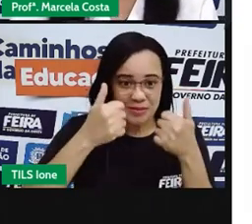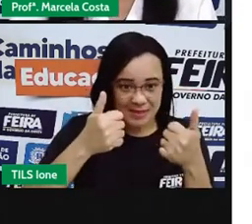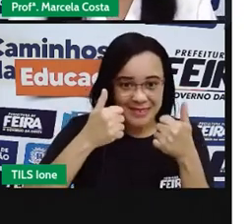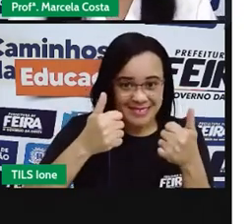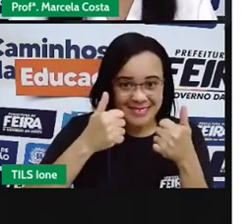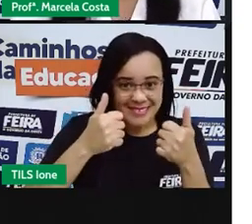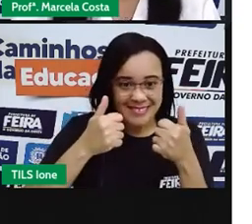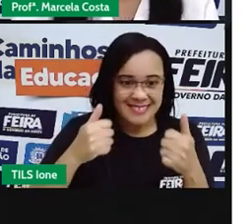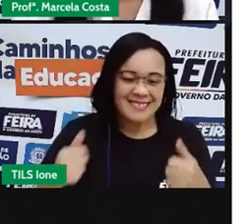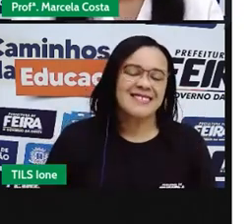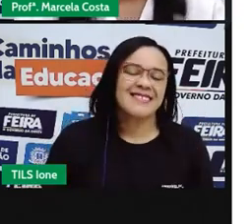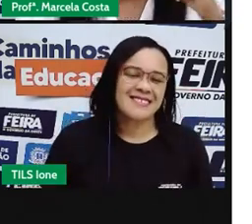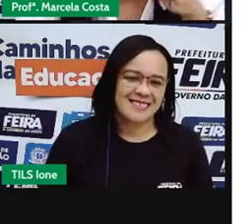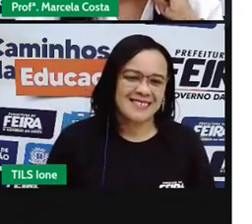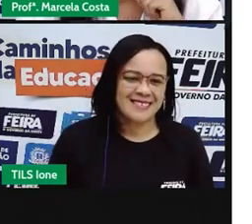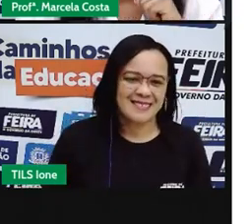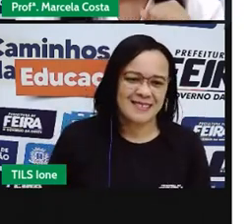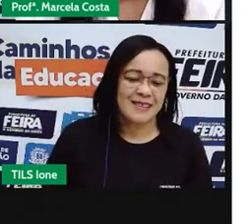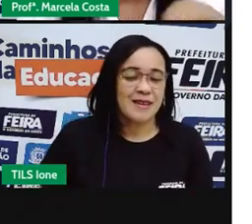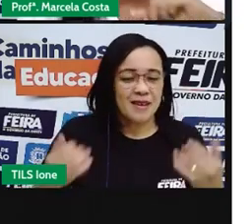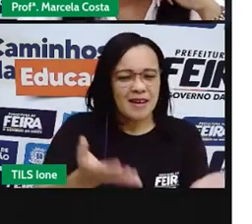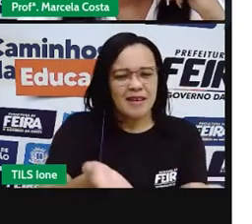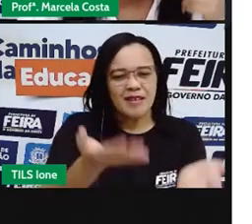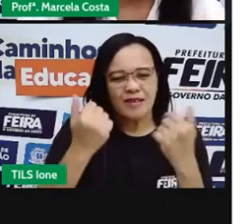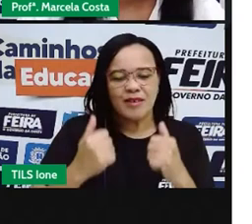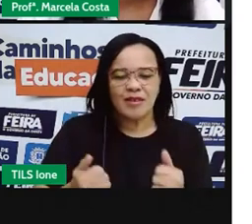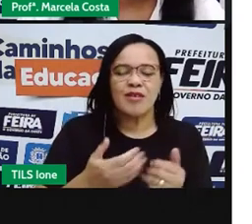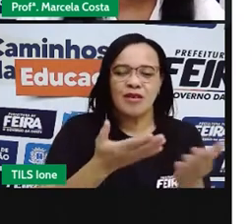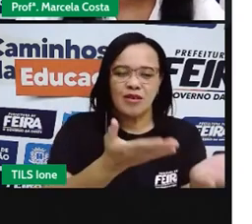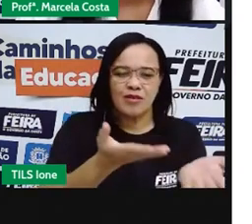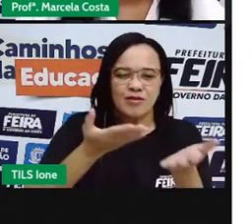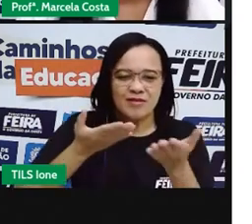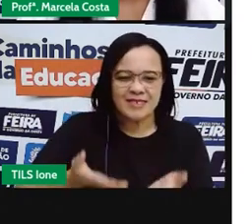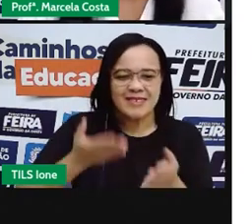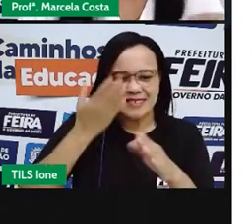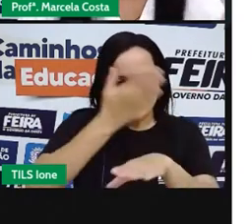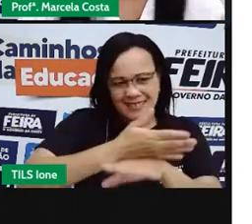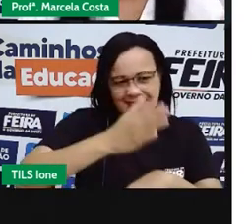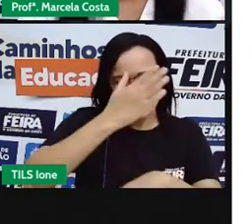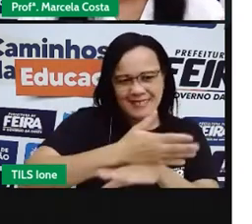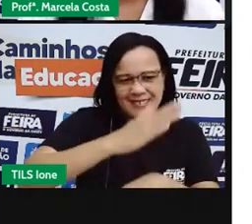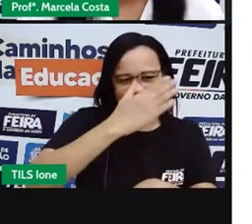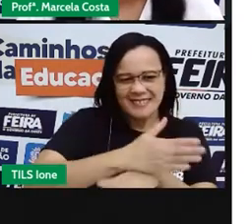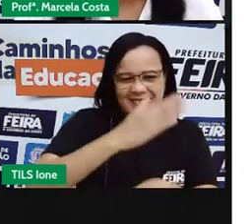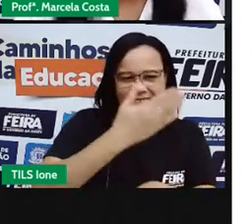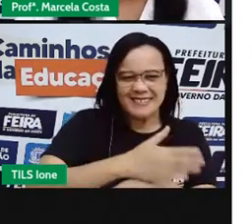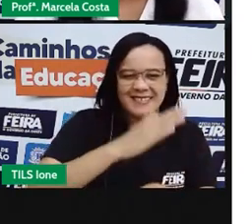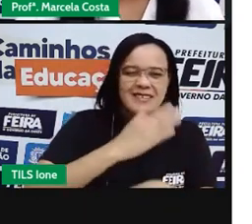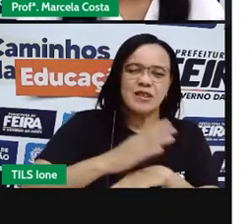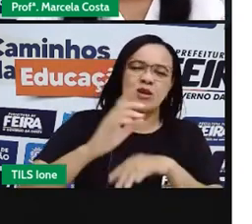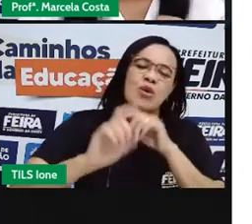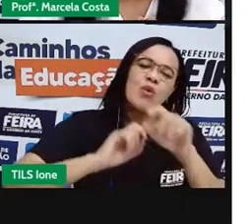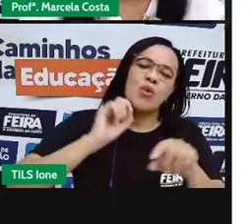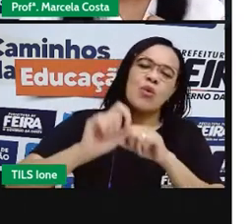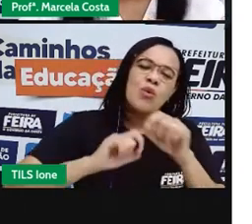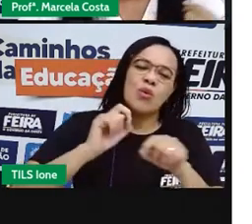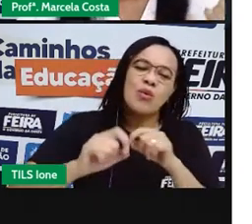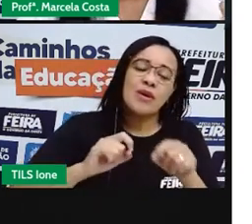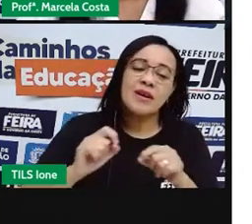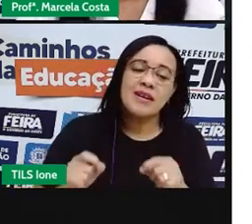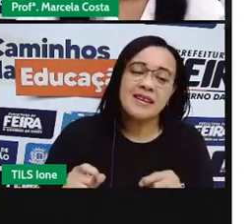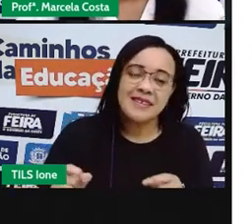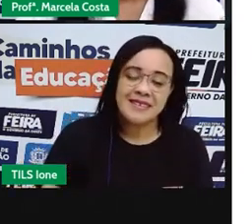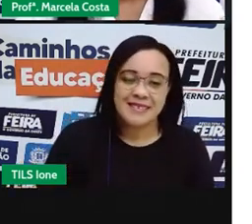Agora, criançada, eu quero te convidar a praticar e a conhecer mais sobre o animado e